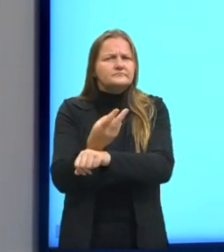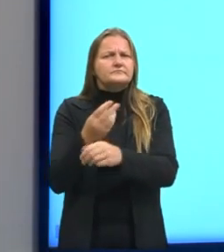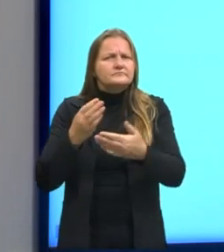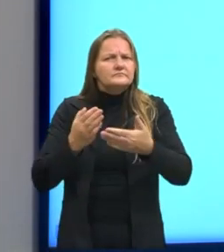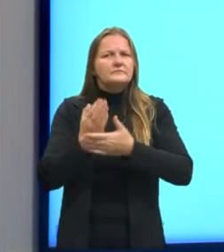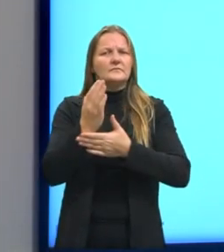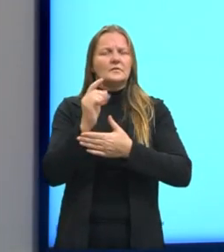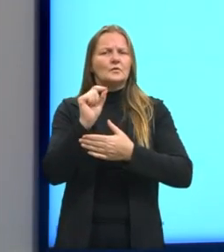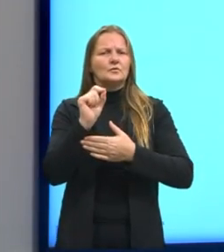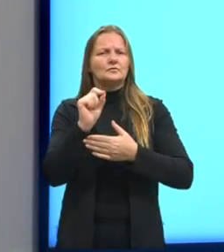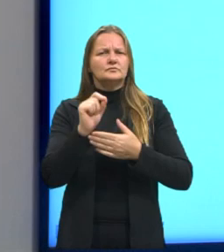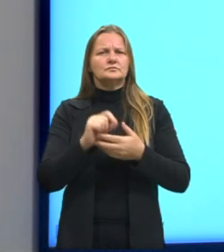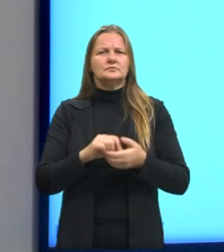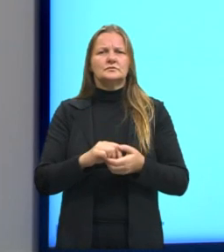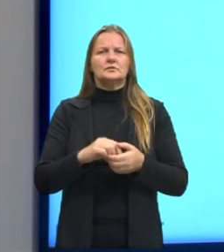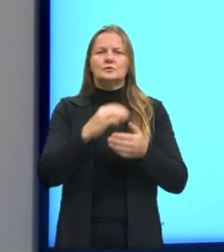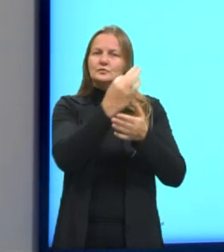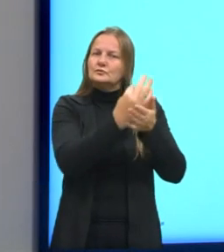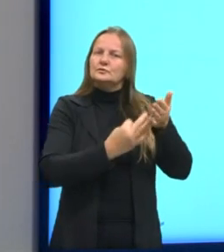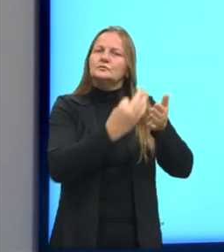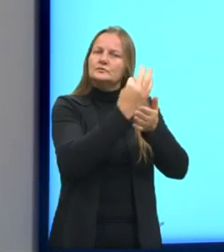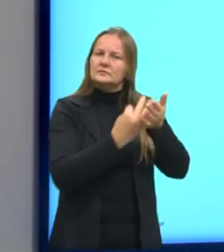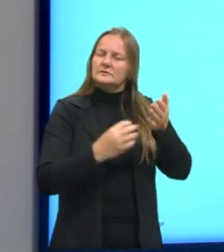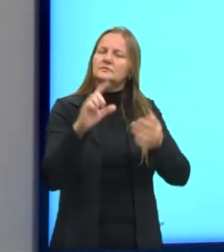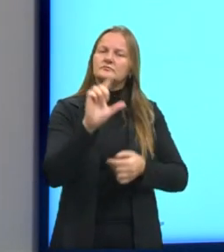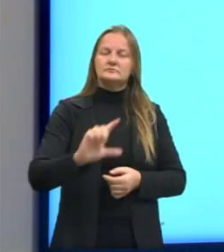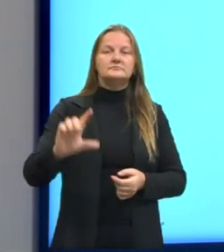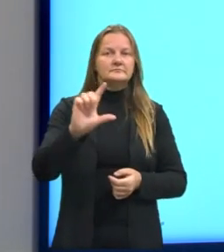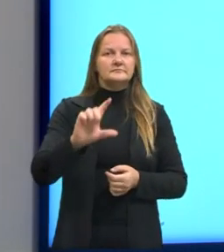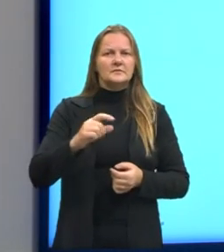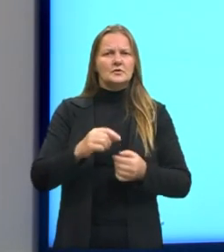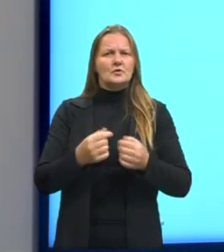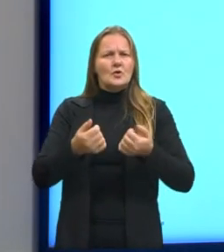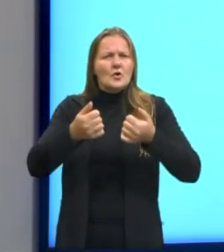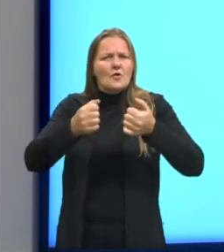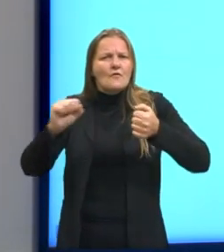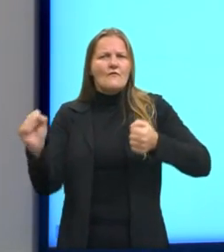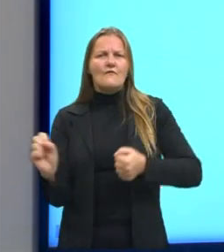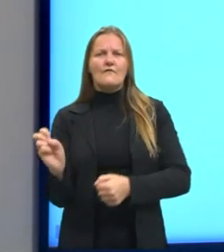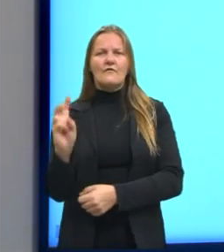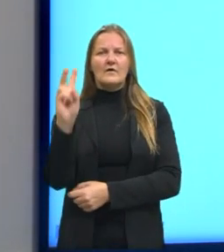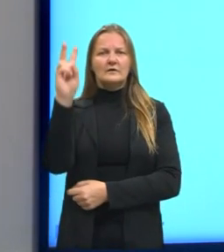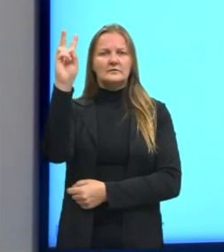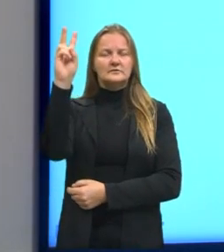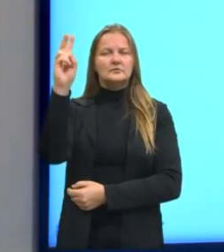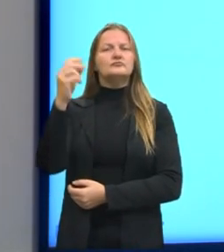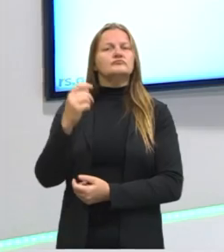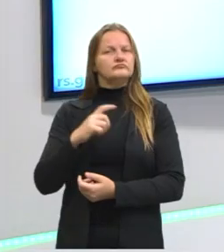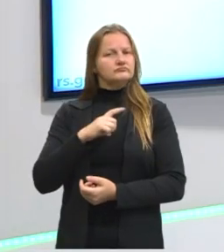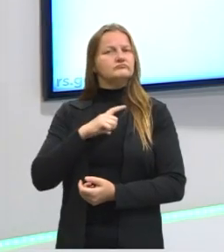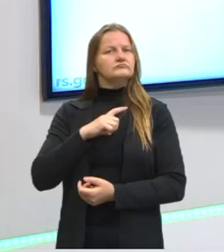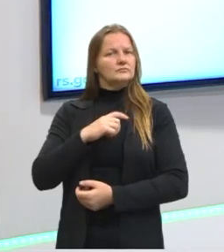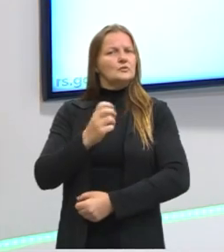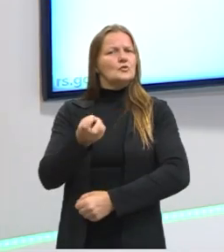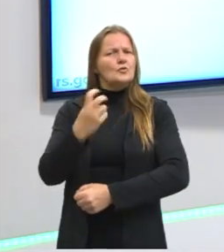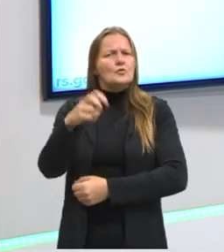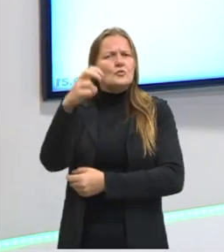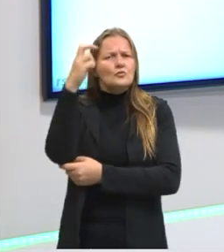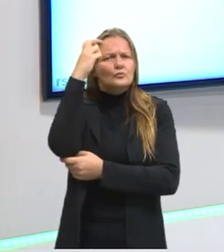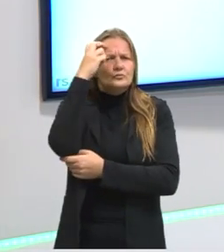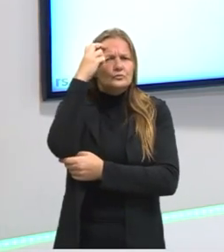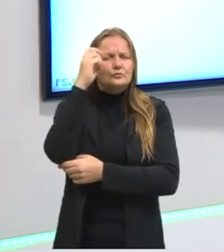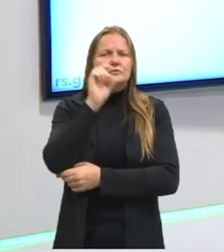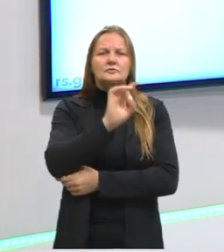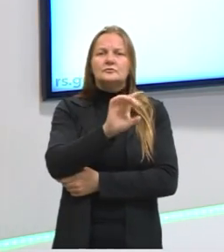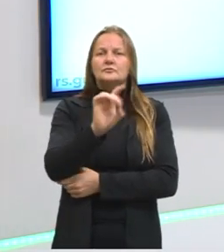do texto literário, a valorização da cultura